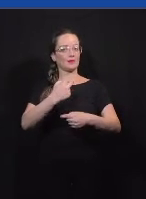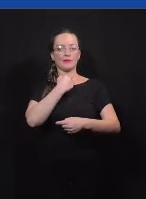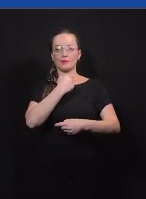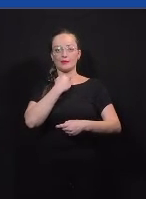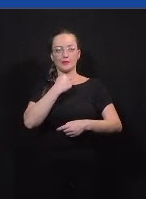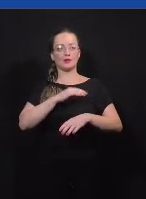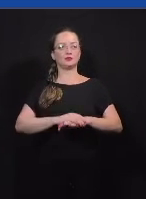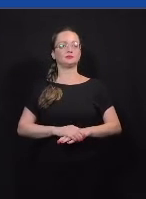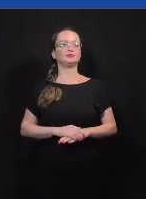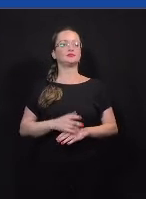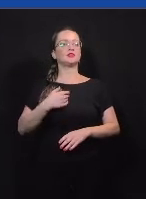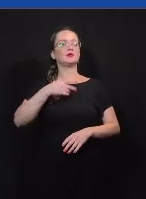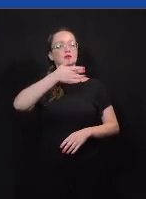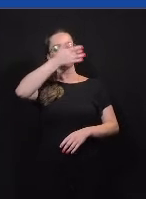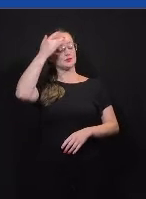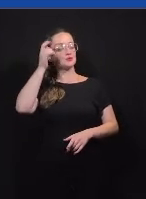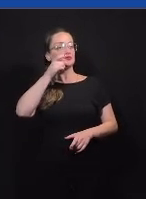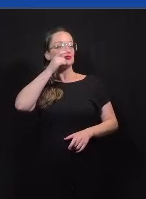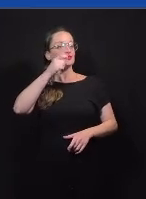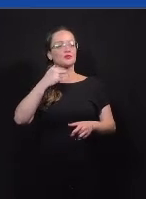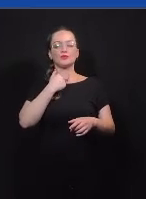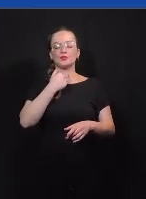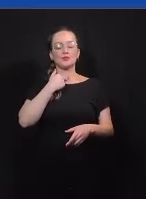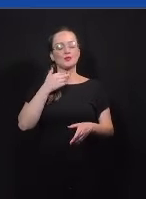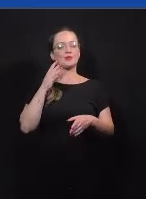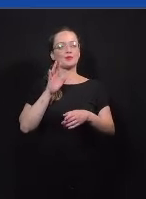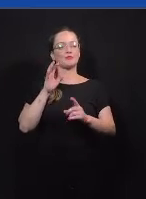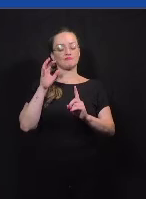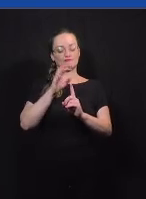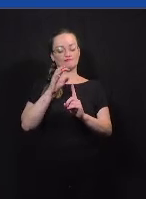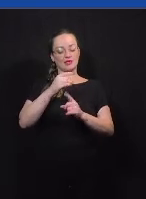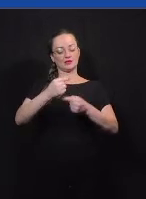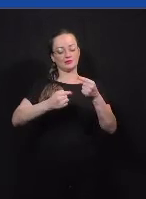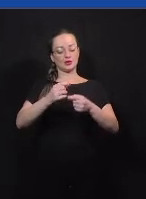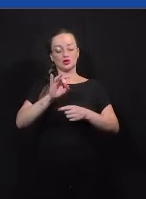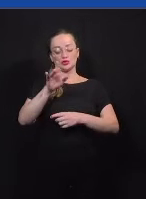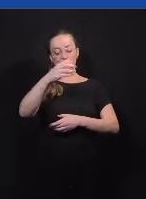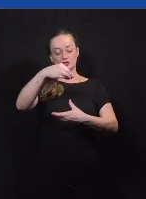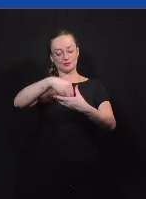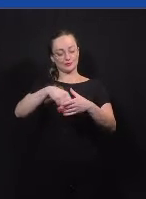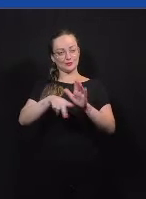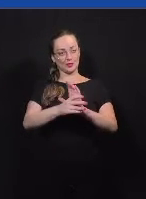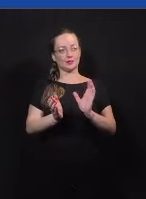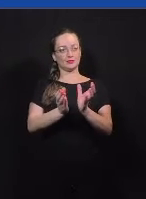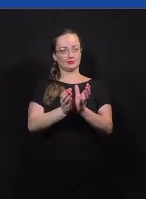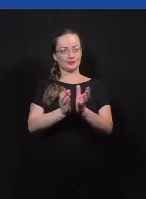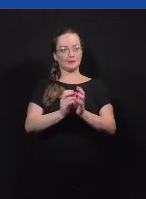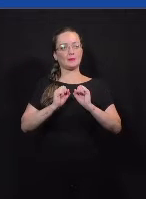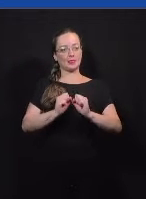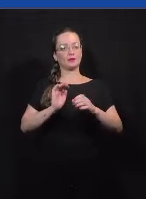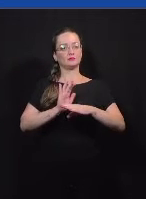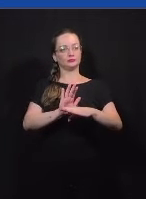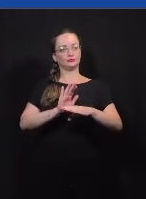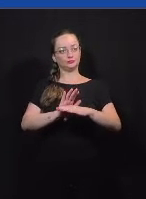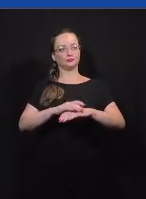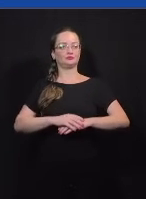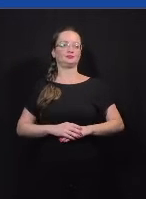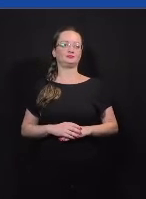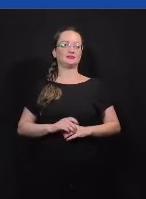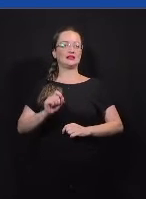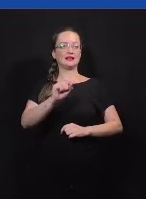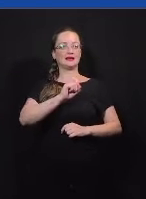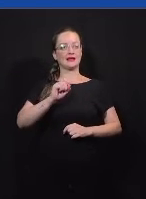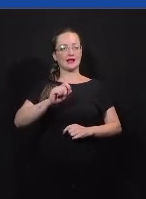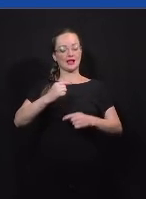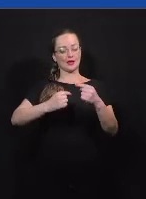pessoas estão assistindo, né? O debate, elas não podem interferir no debate. Apenas os membros da própria equipe é que podem ajudar, né? Quem estiver debatendo